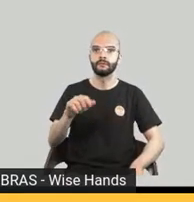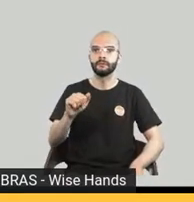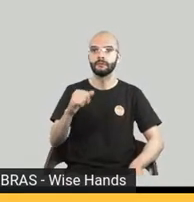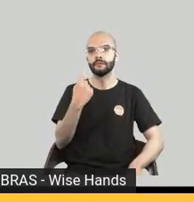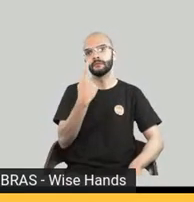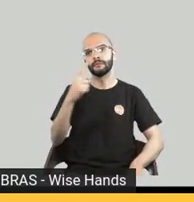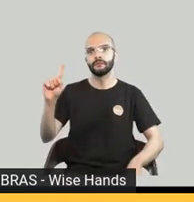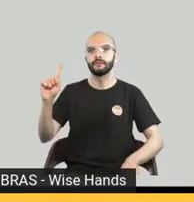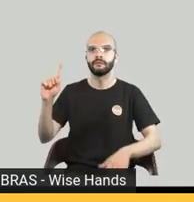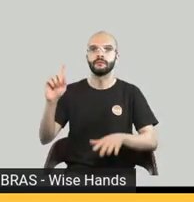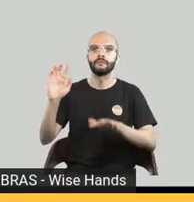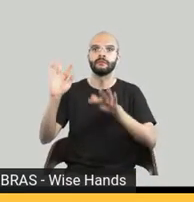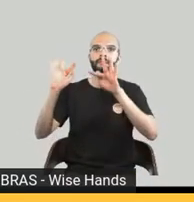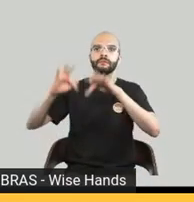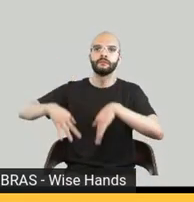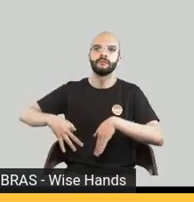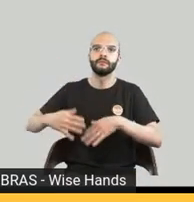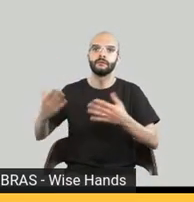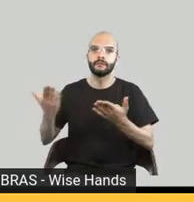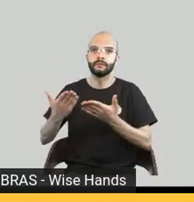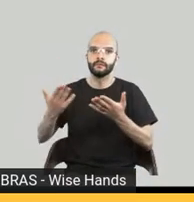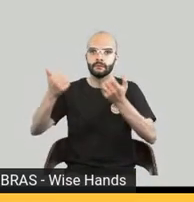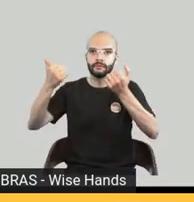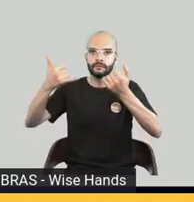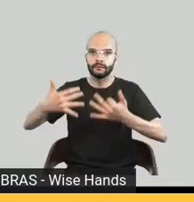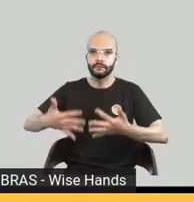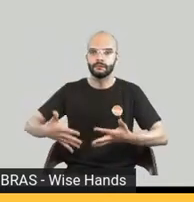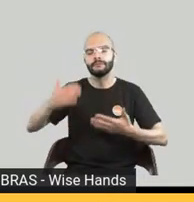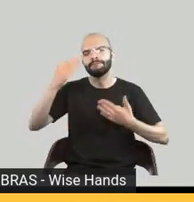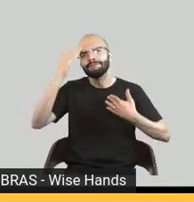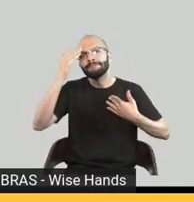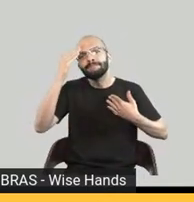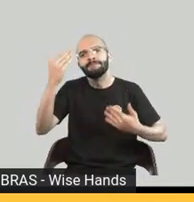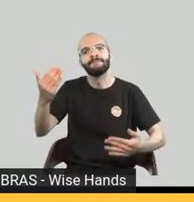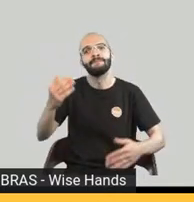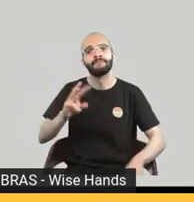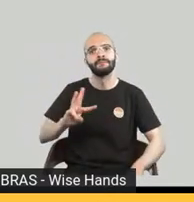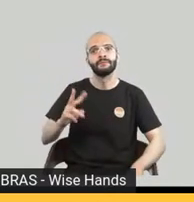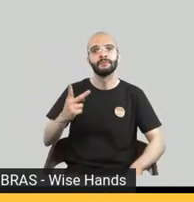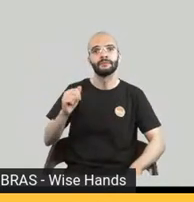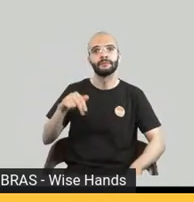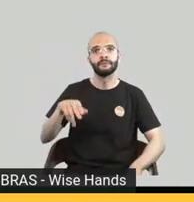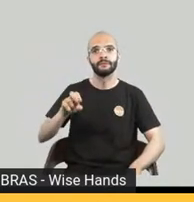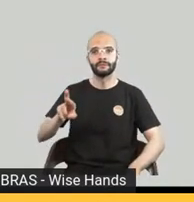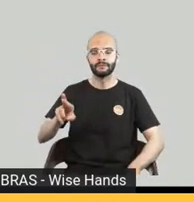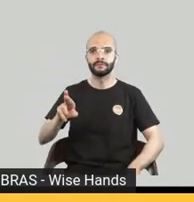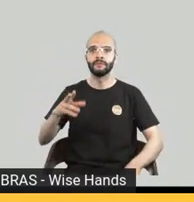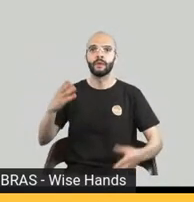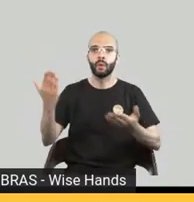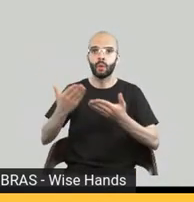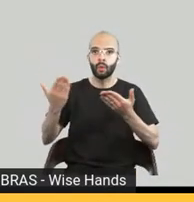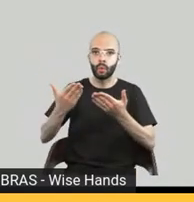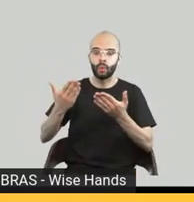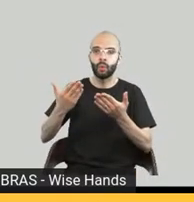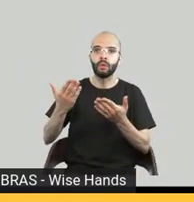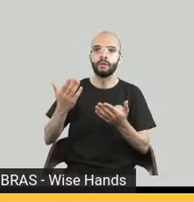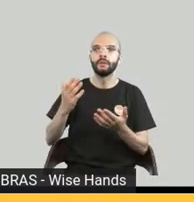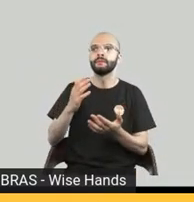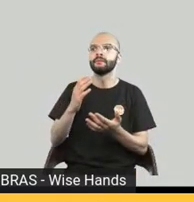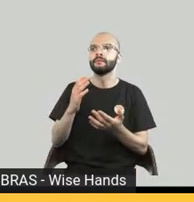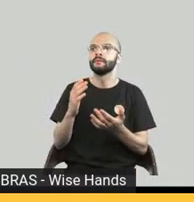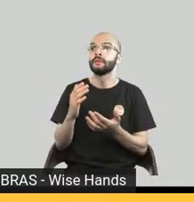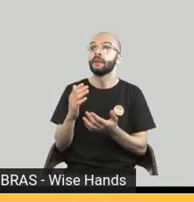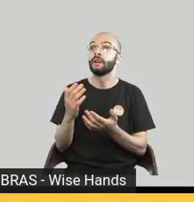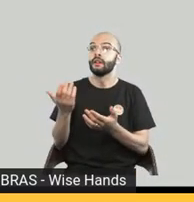Oi pessoal obrigada Wanner pela condução aqui nossa a gente poderia ficar